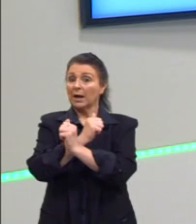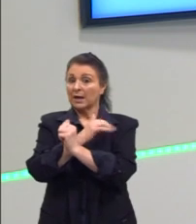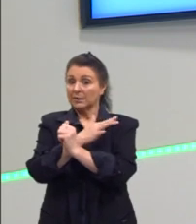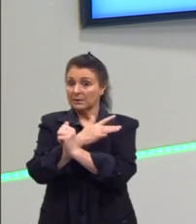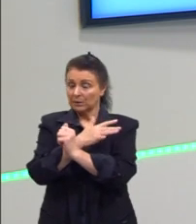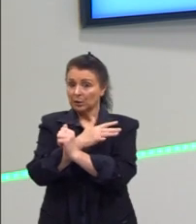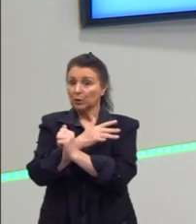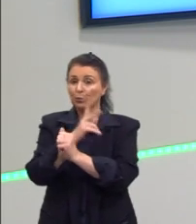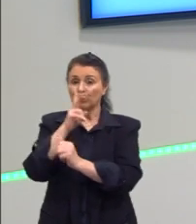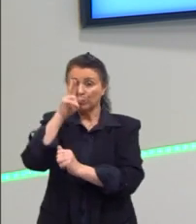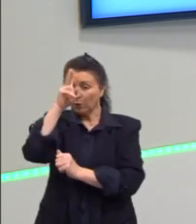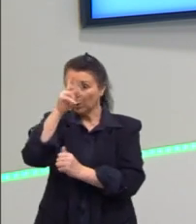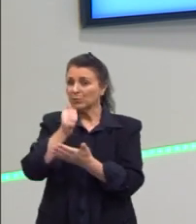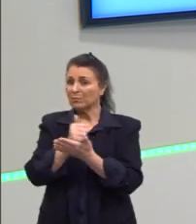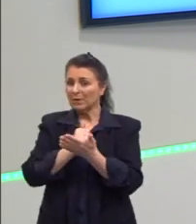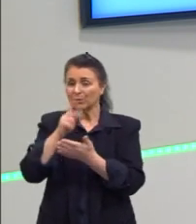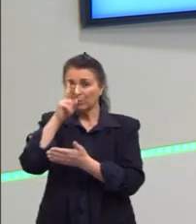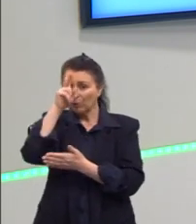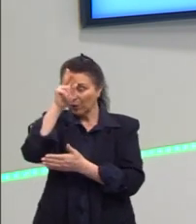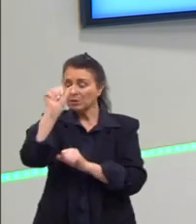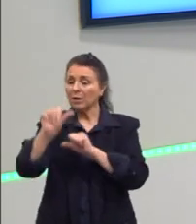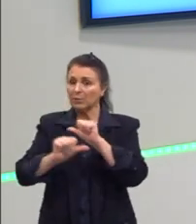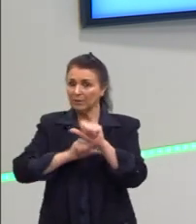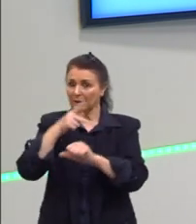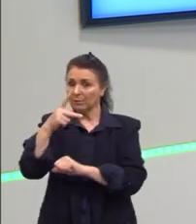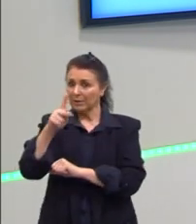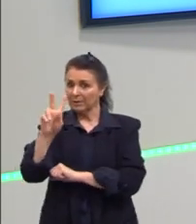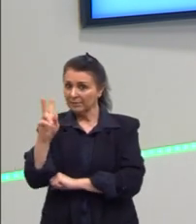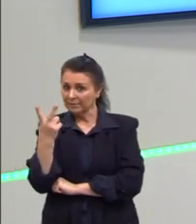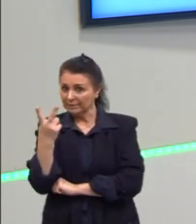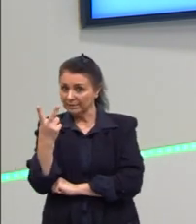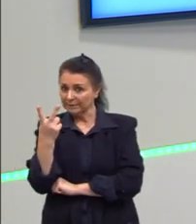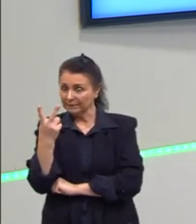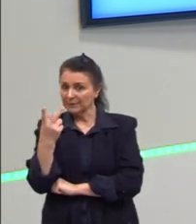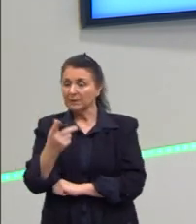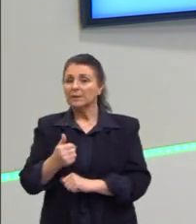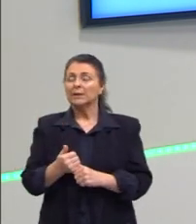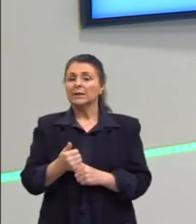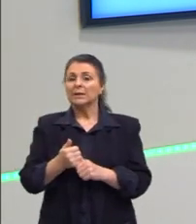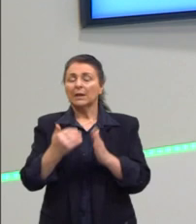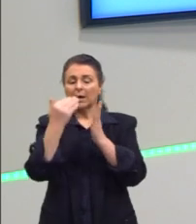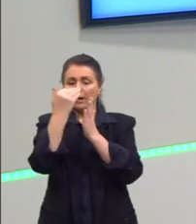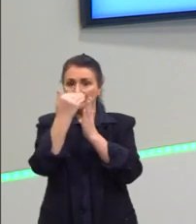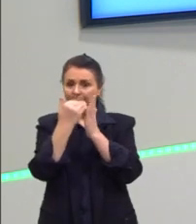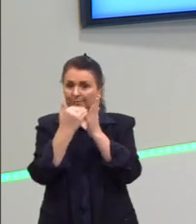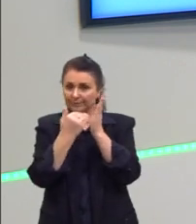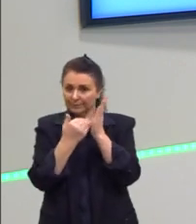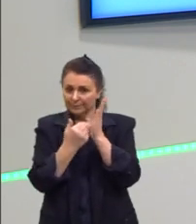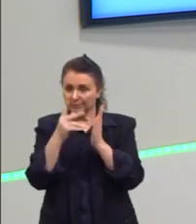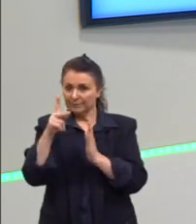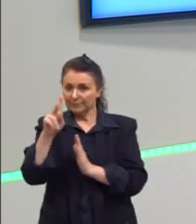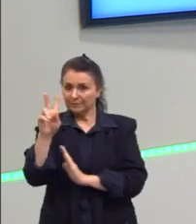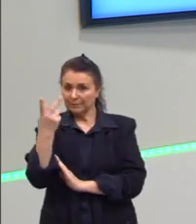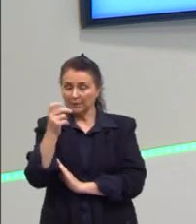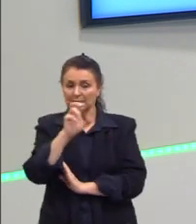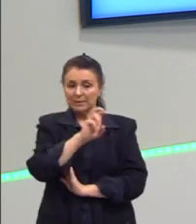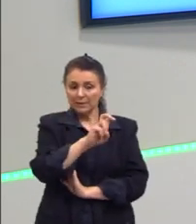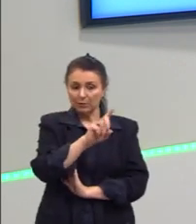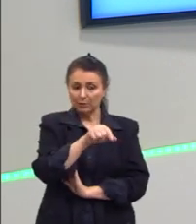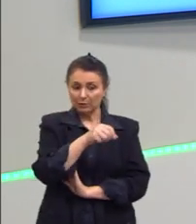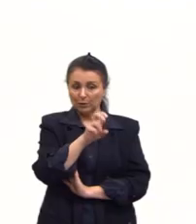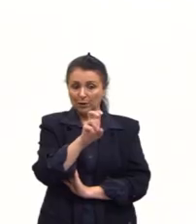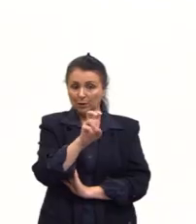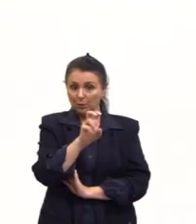tem as alterações de pH. Vamos resolver dessa forma? A faixa de pH ideal é de 5,8 a 6.